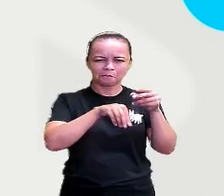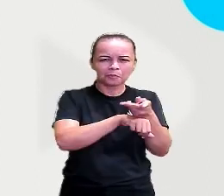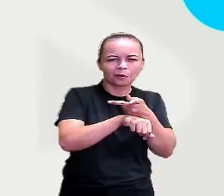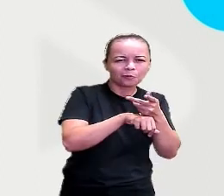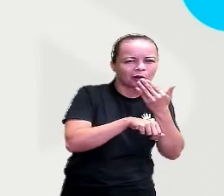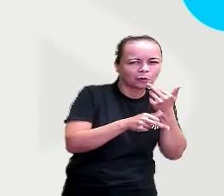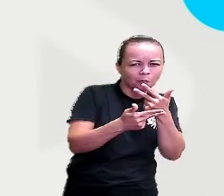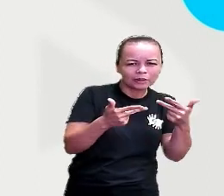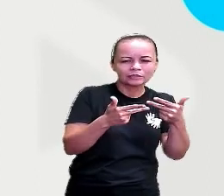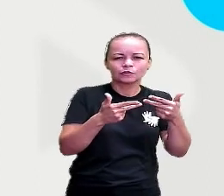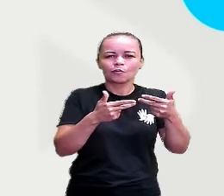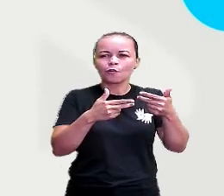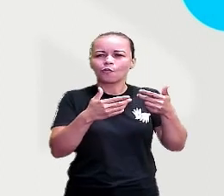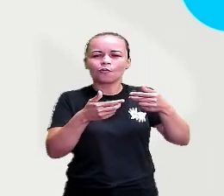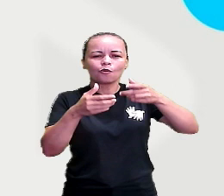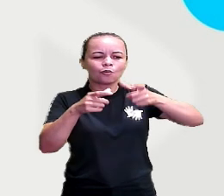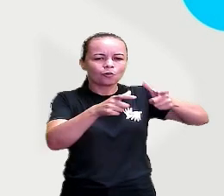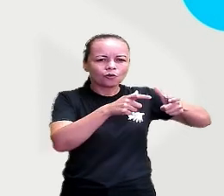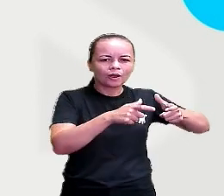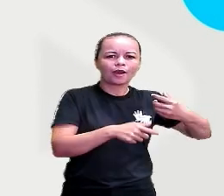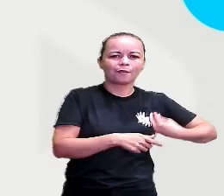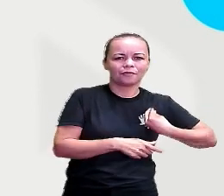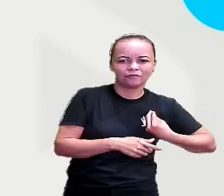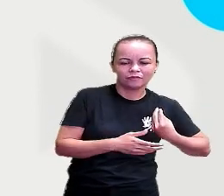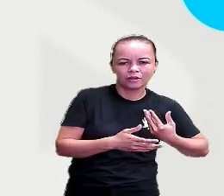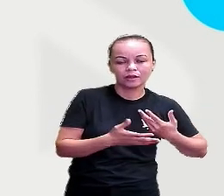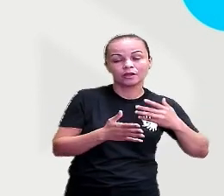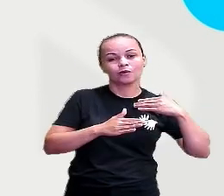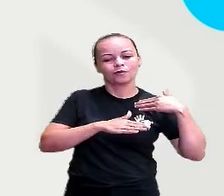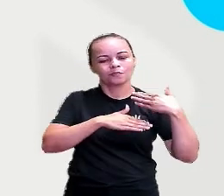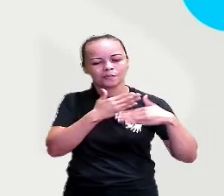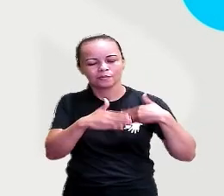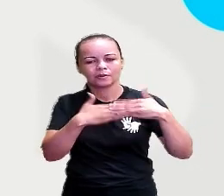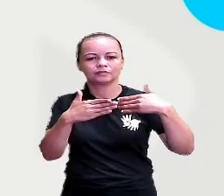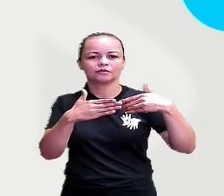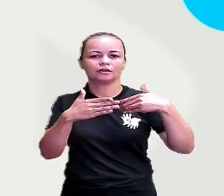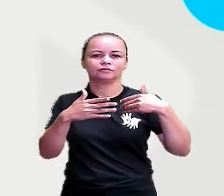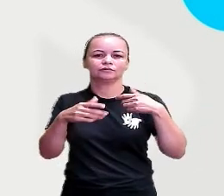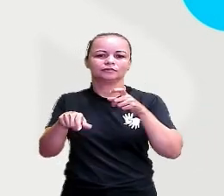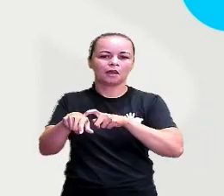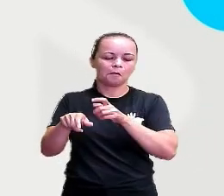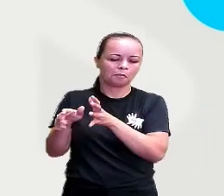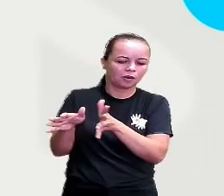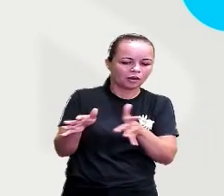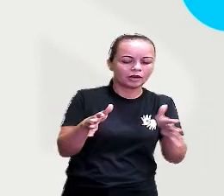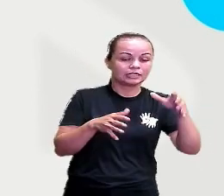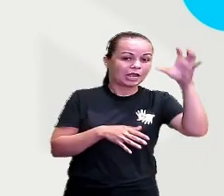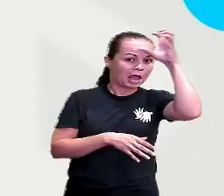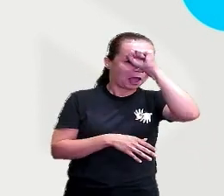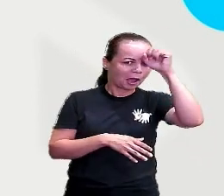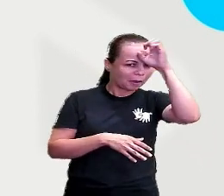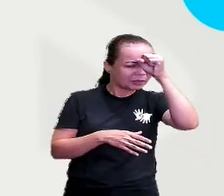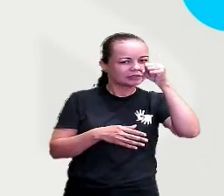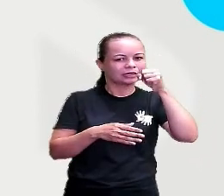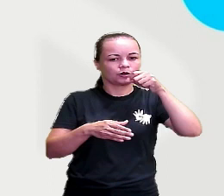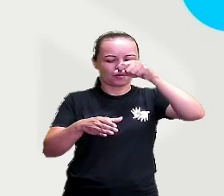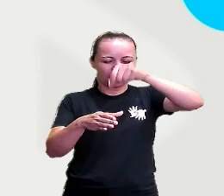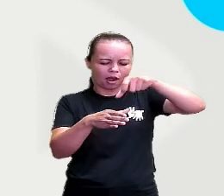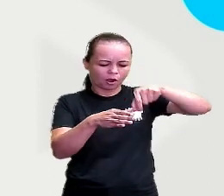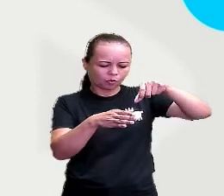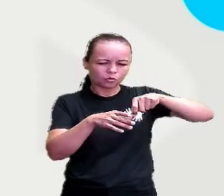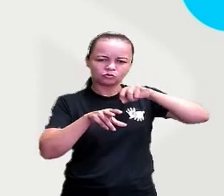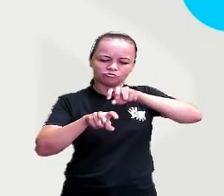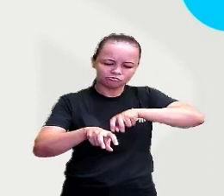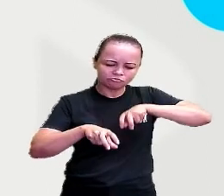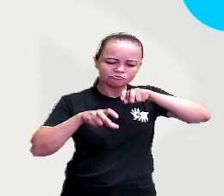Procura de novos abrigos? Com o passar do tempo, os nômades, eles aprenderam a tanto a agricultura, tanto a cultivar o